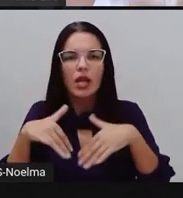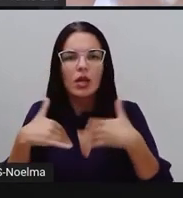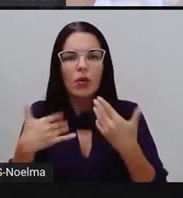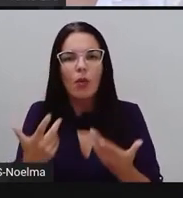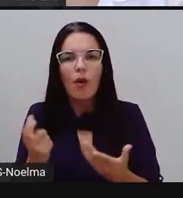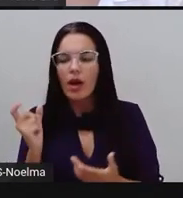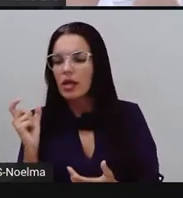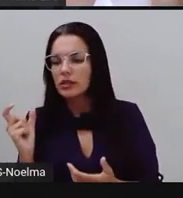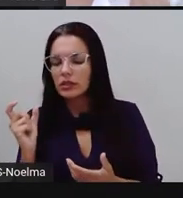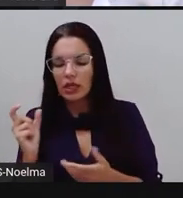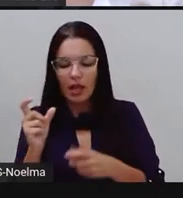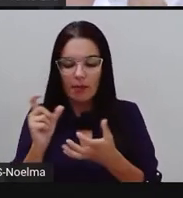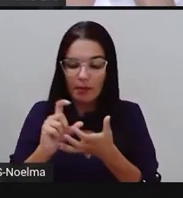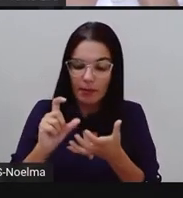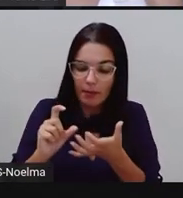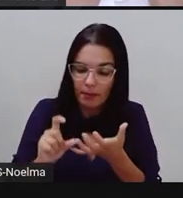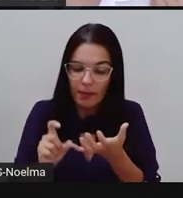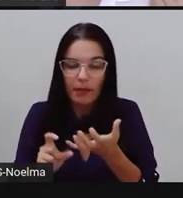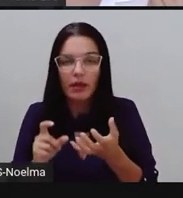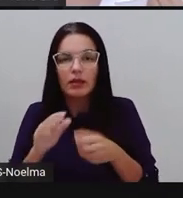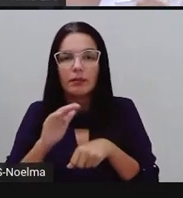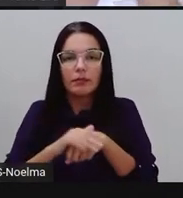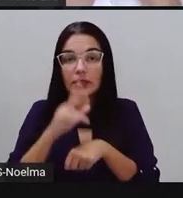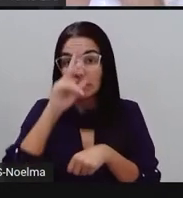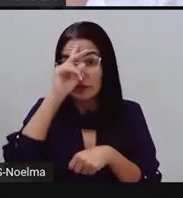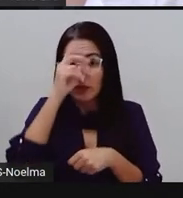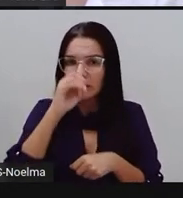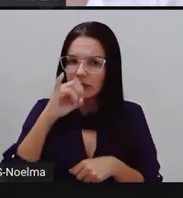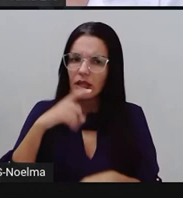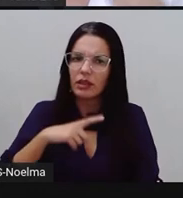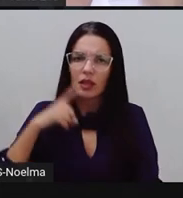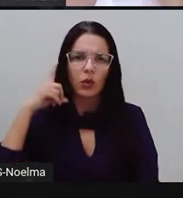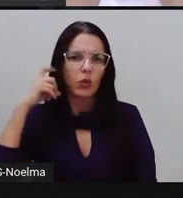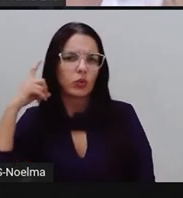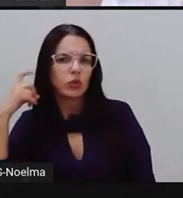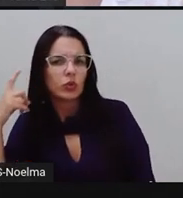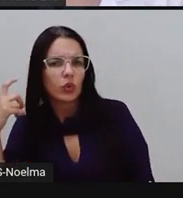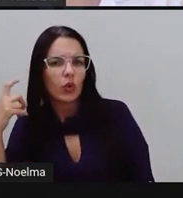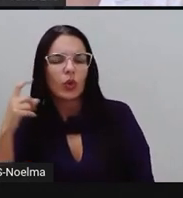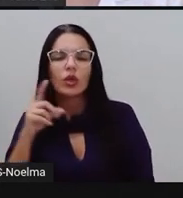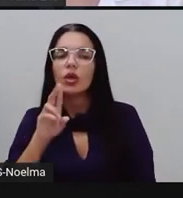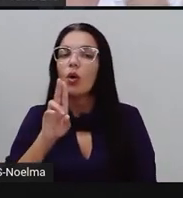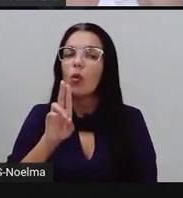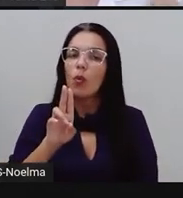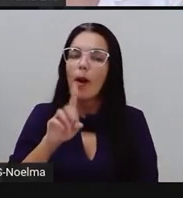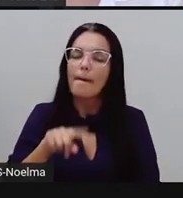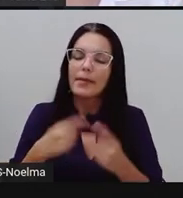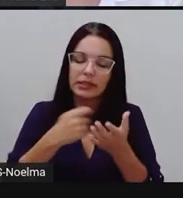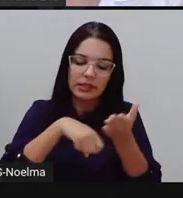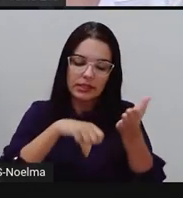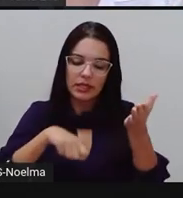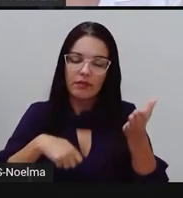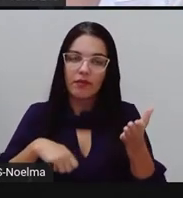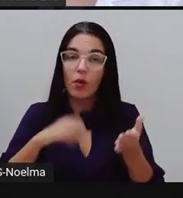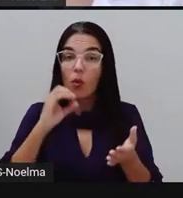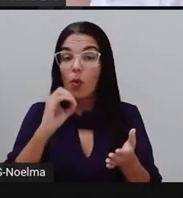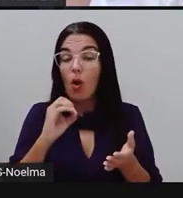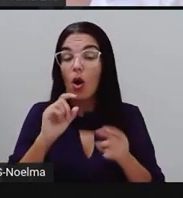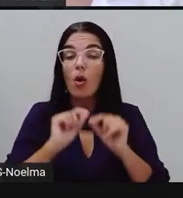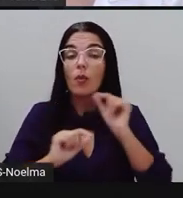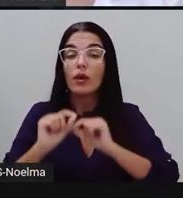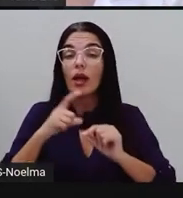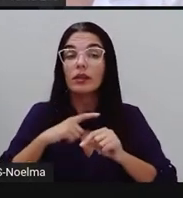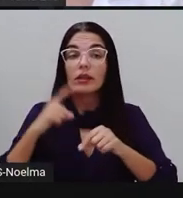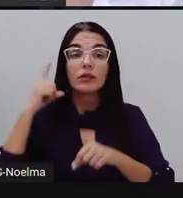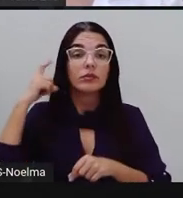sílaba mais forte dessa palavra, porque se ela tá aqui, tem o som de U, mas a gente escreveu com O, porque essa sílaba aqui, né, que tem o